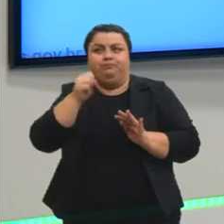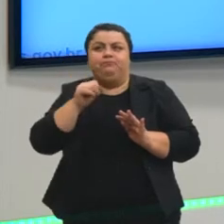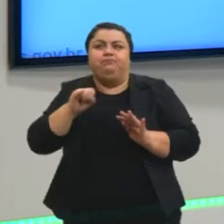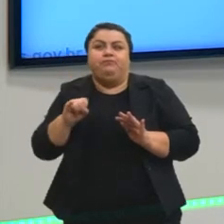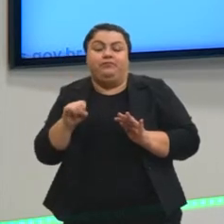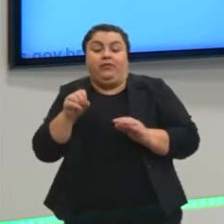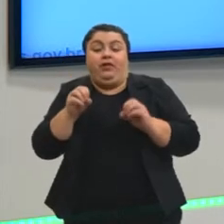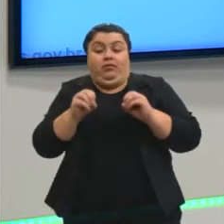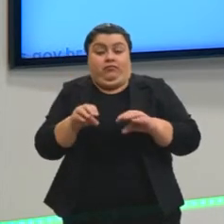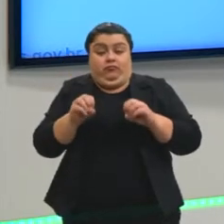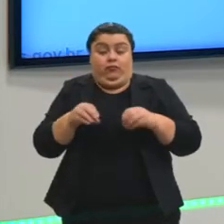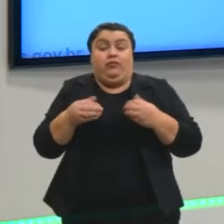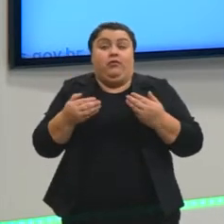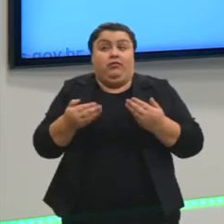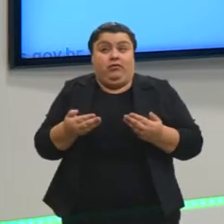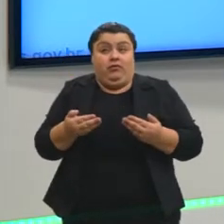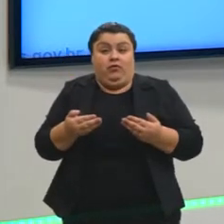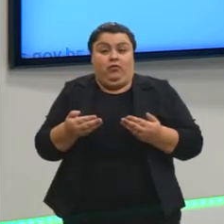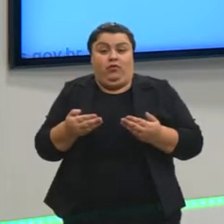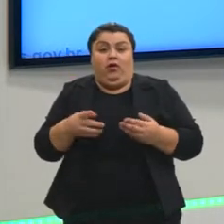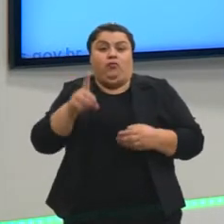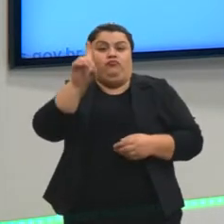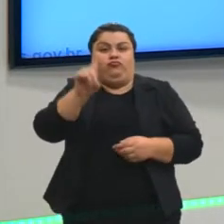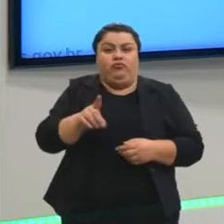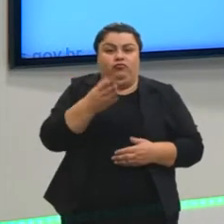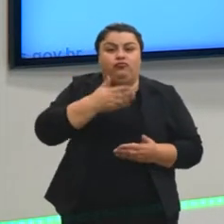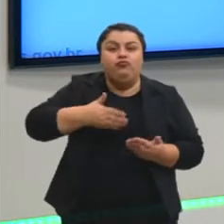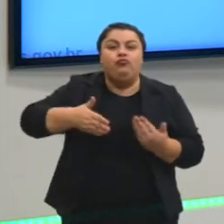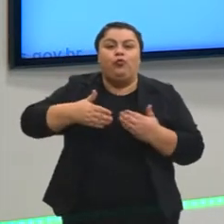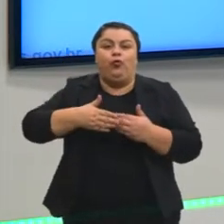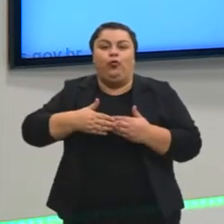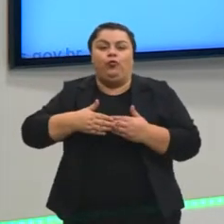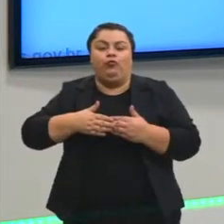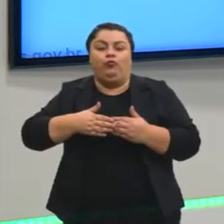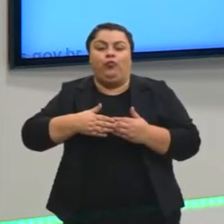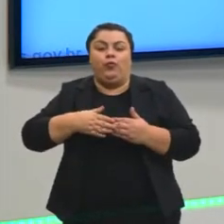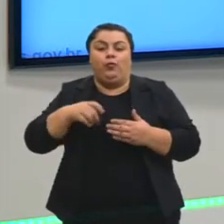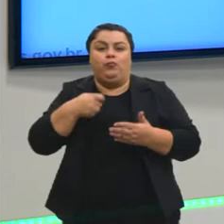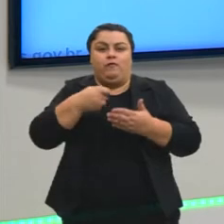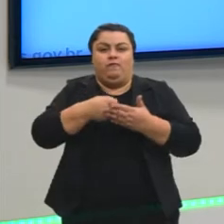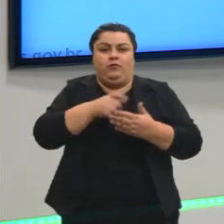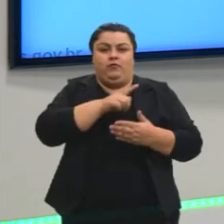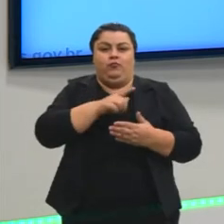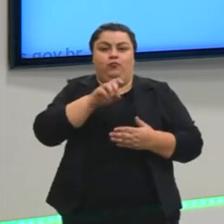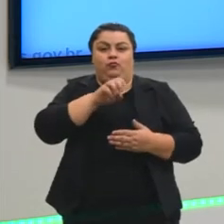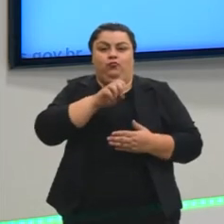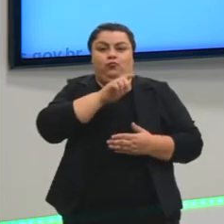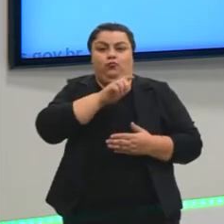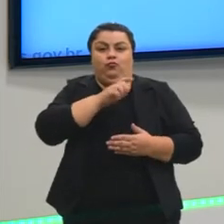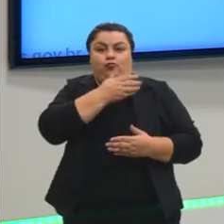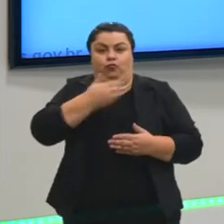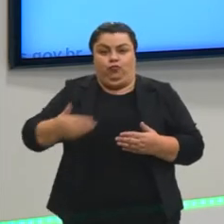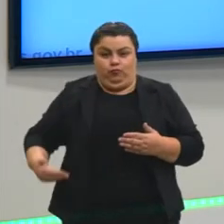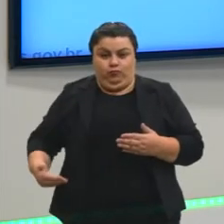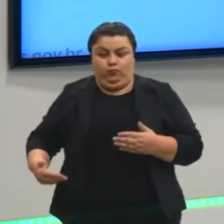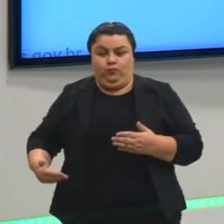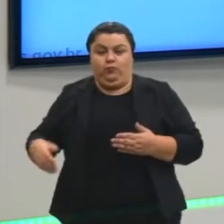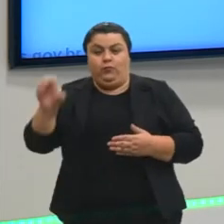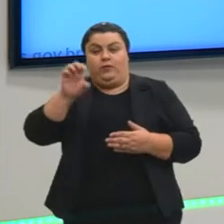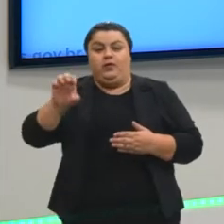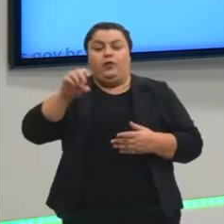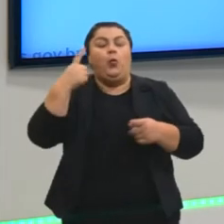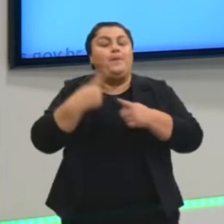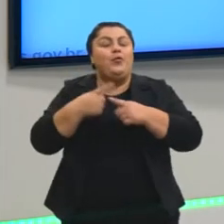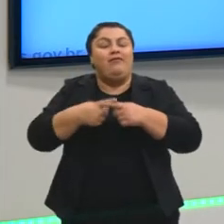a educação é um direito de todos e um dever do Estado, por que ainda em pleno